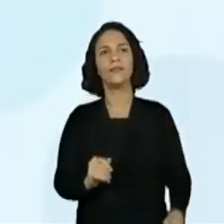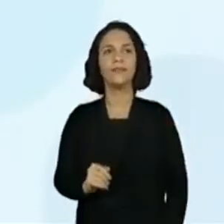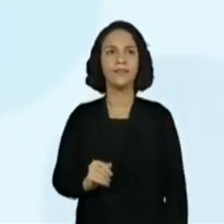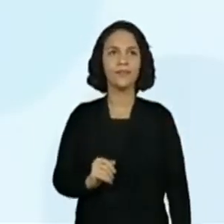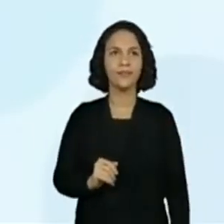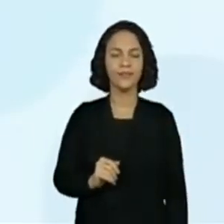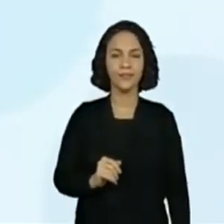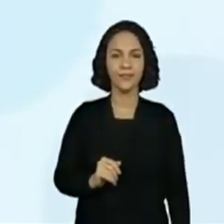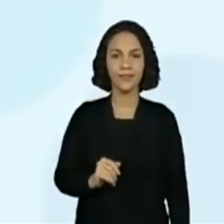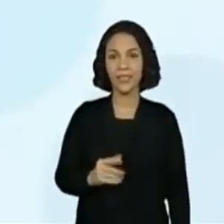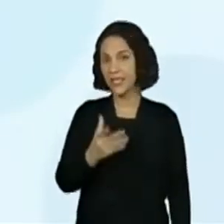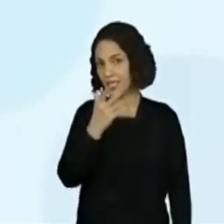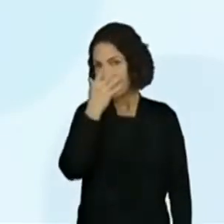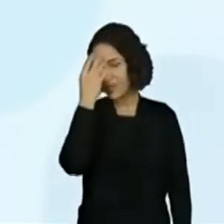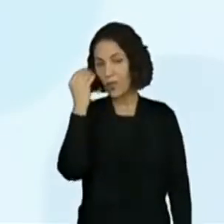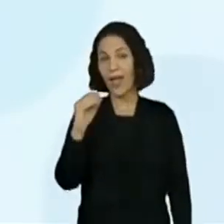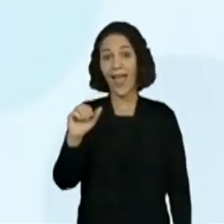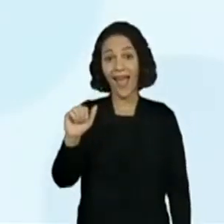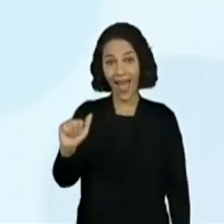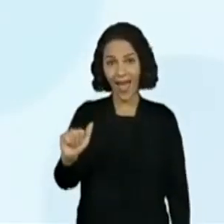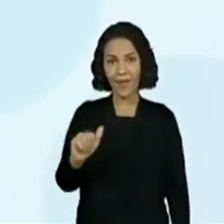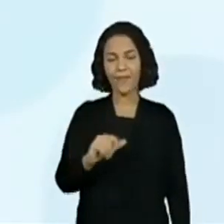Próxima palavra. Lua.